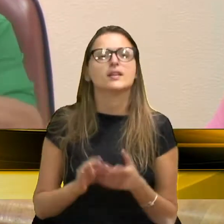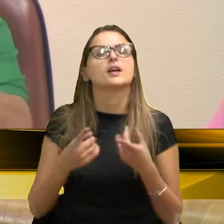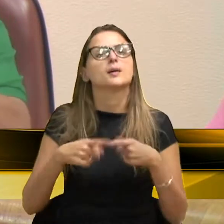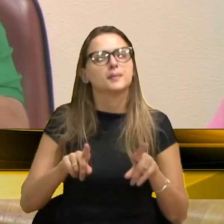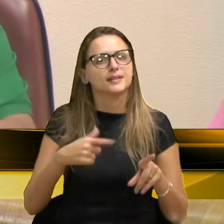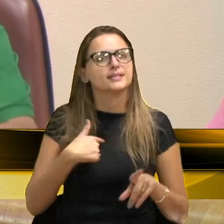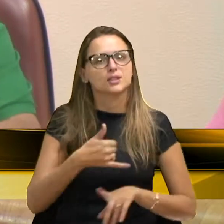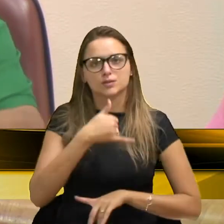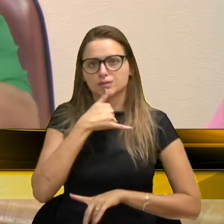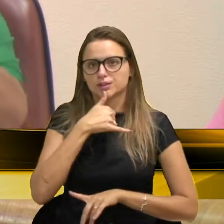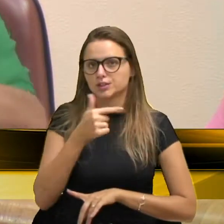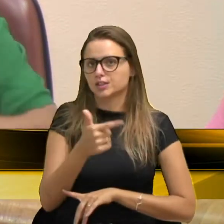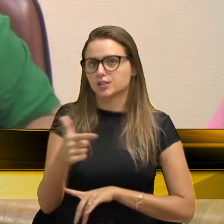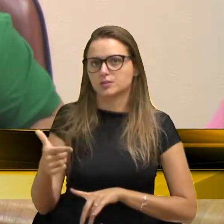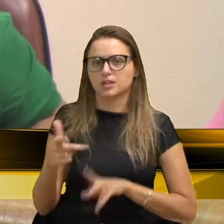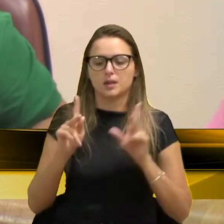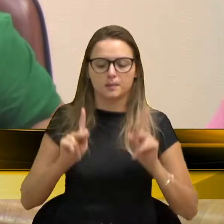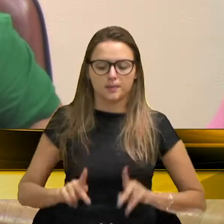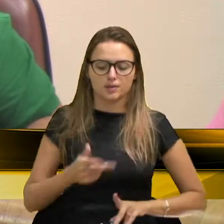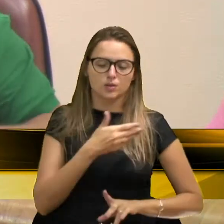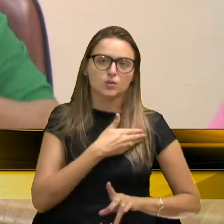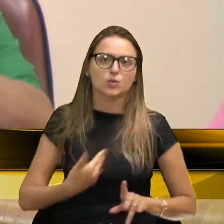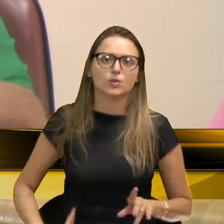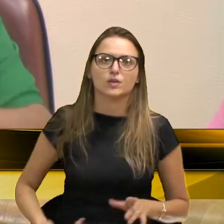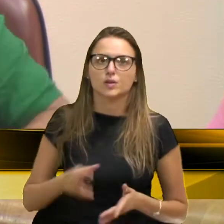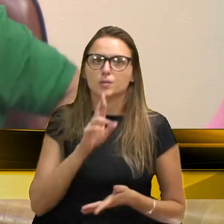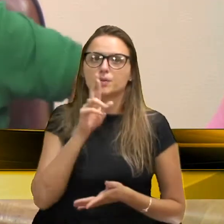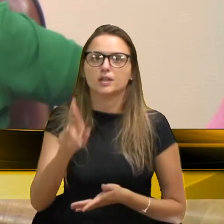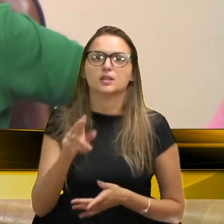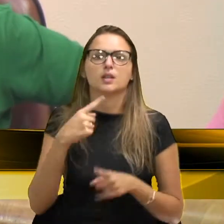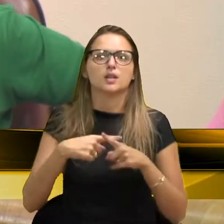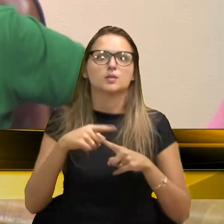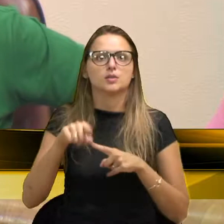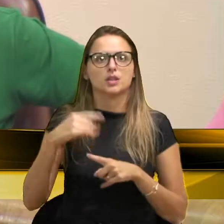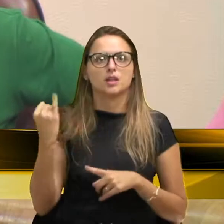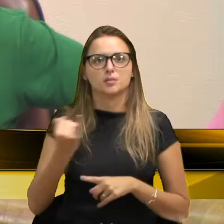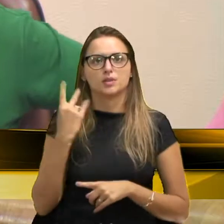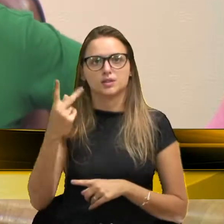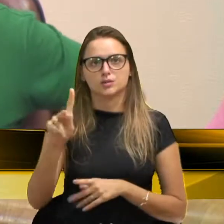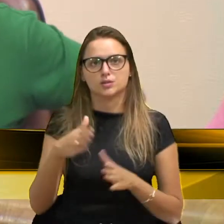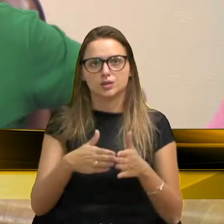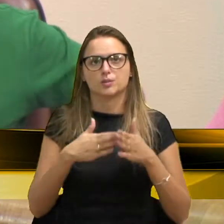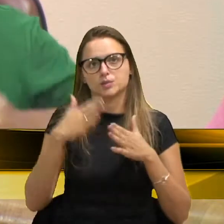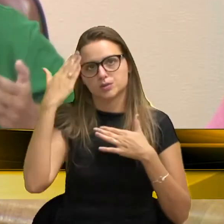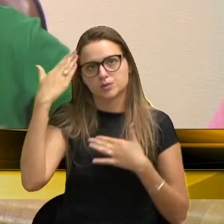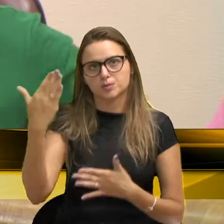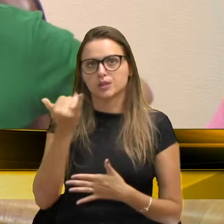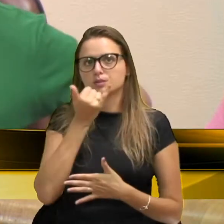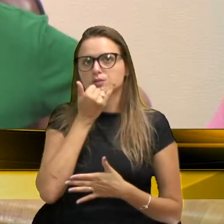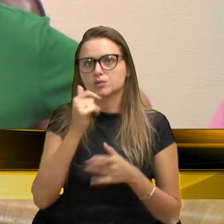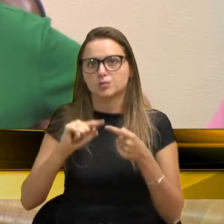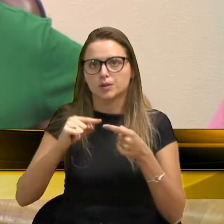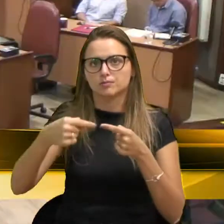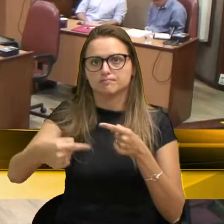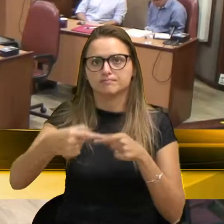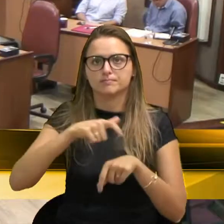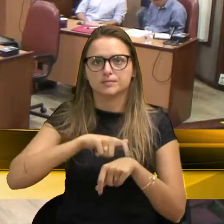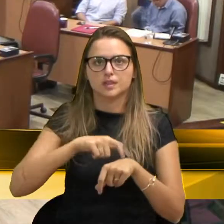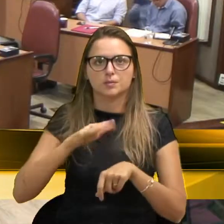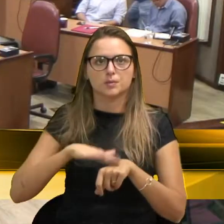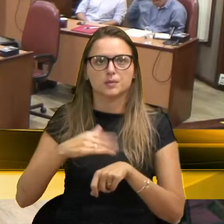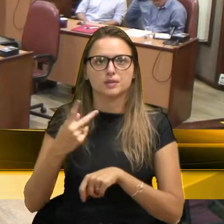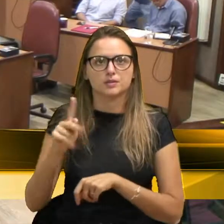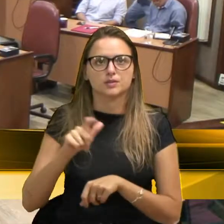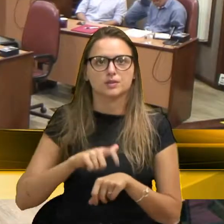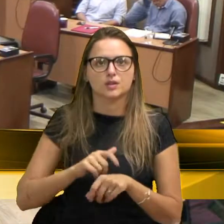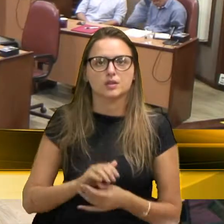eu lamento, que não tenha ninguém do governo, para responder isso, para o senhor agora, porque é importante, esse seu pedido de informações, era isso, obrigado, desculpe eu ter me alongado, numa parte. Muito obrigado, sua